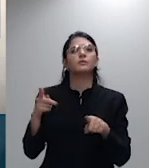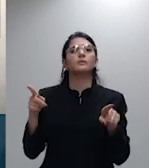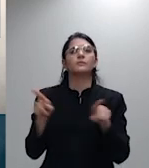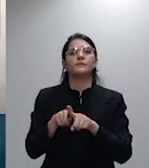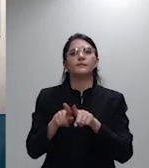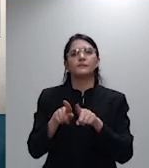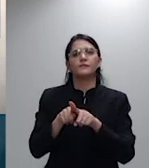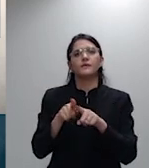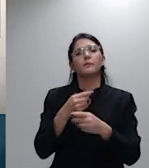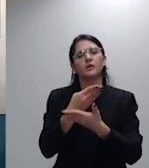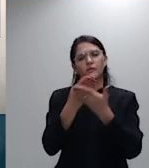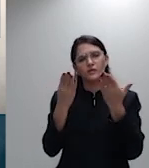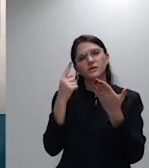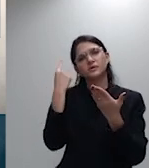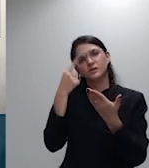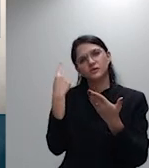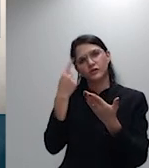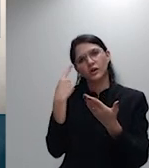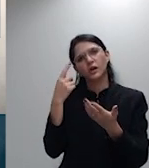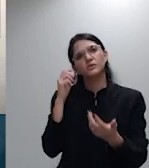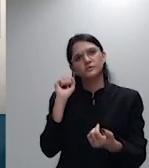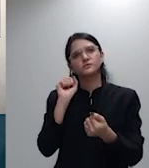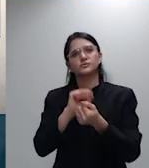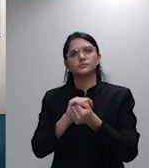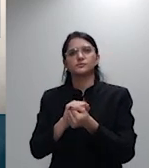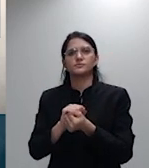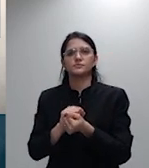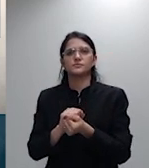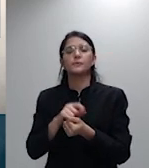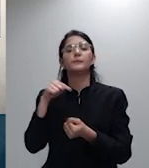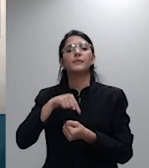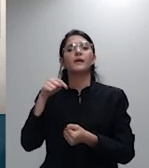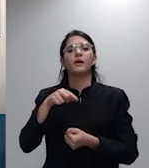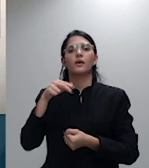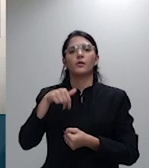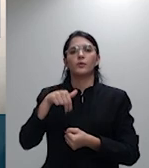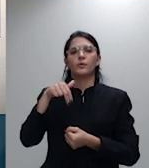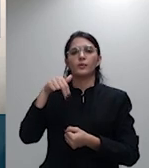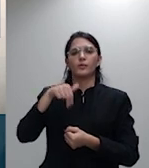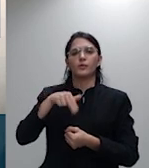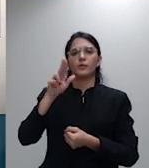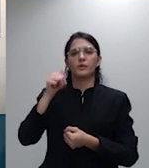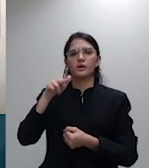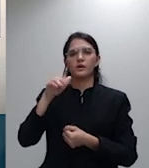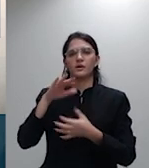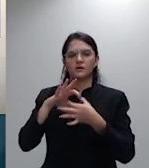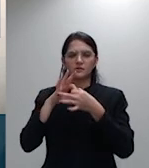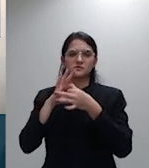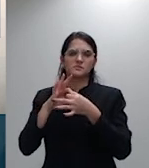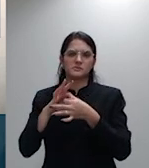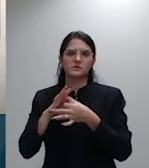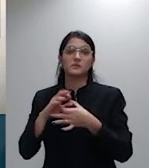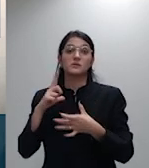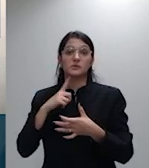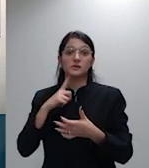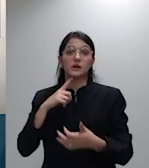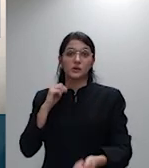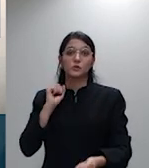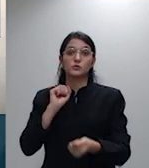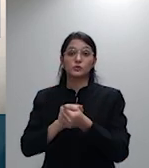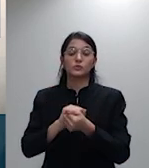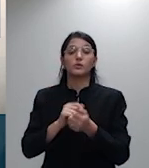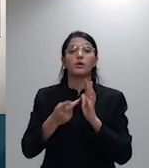advogados a Unidas que representa as autogestões dos planos de saúde sem finalidade educativa e sem relação com o